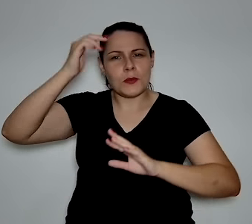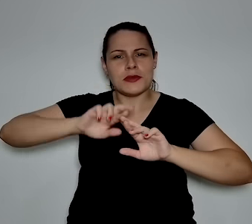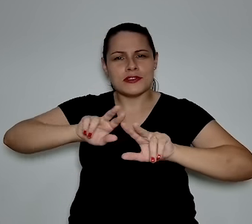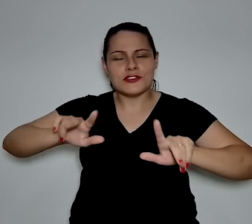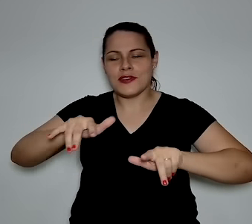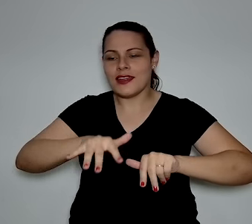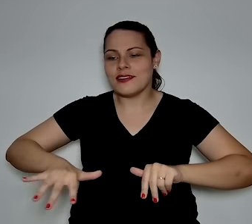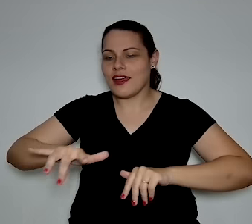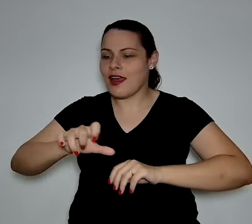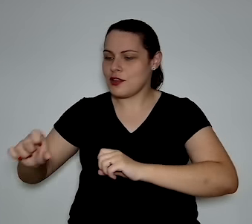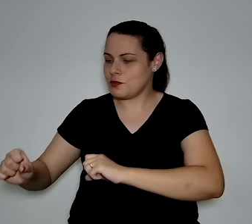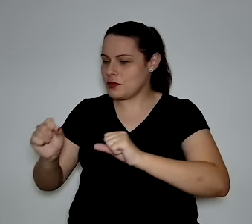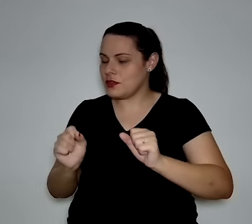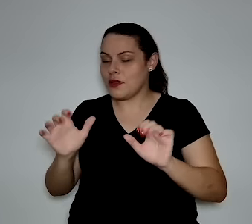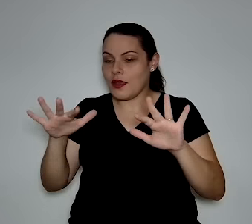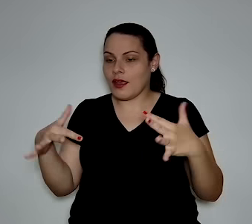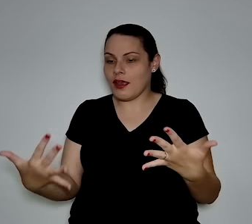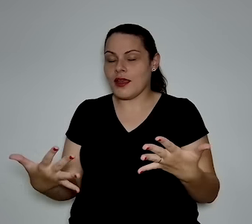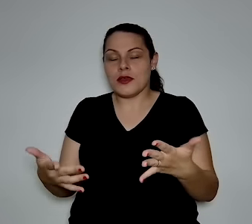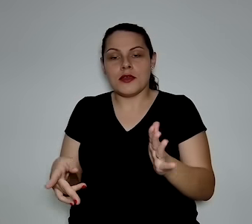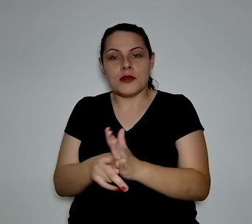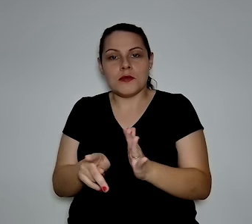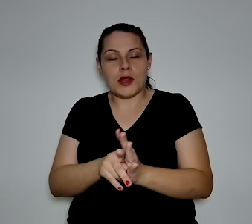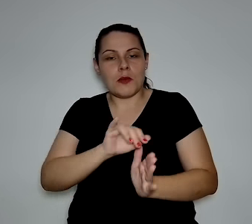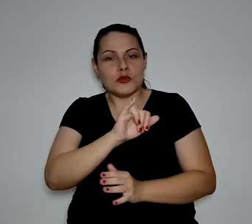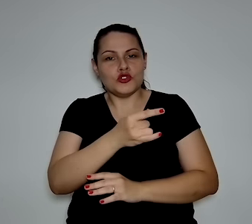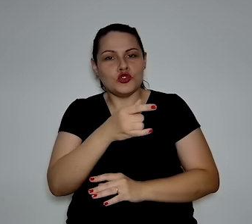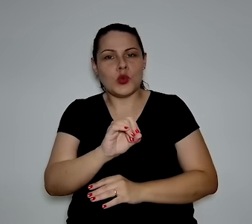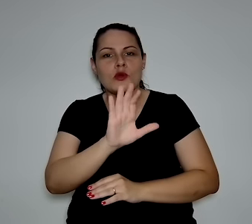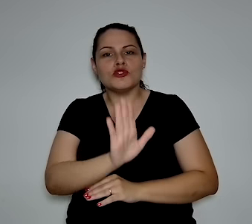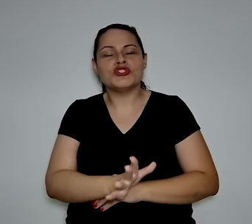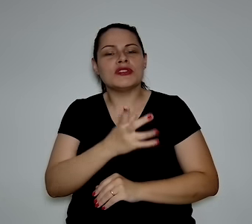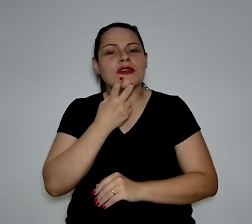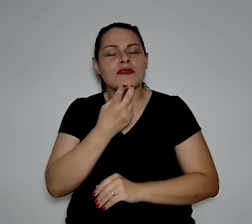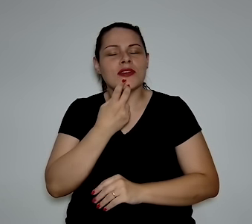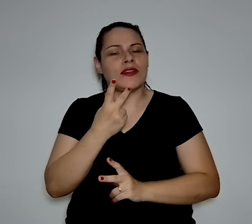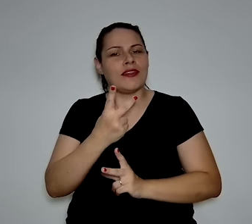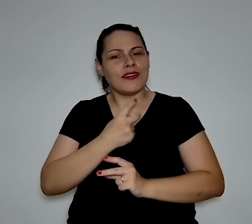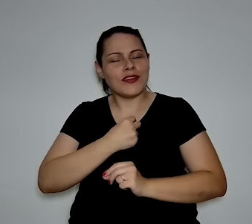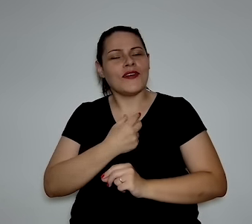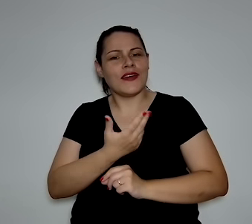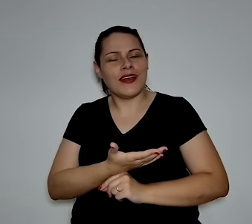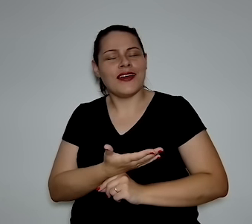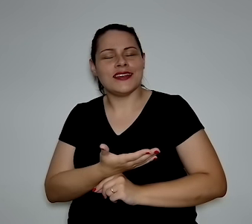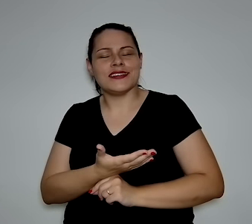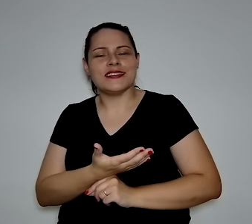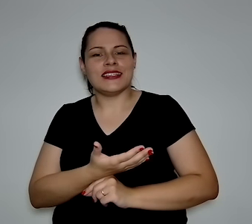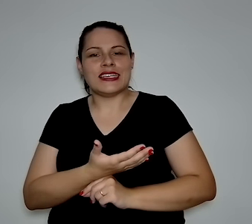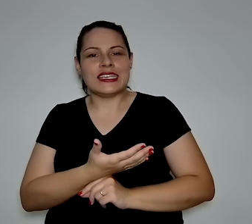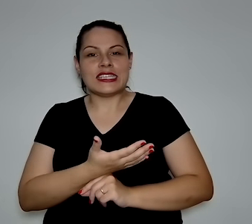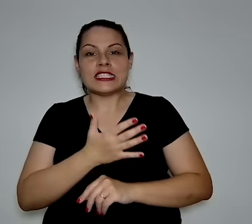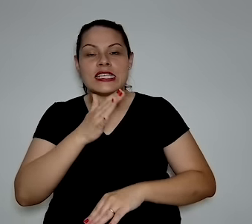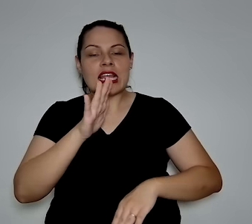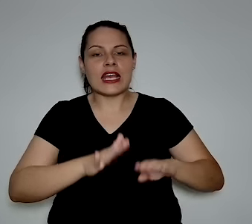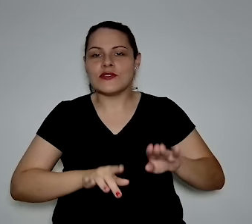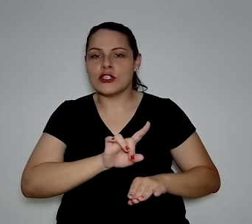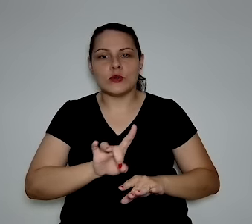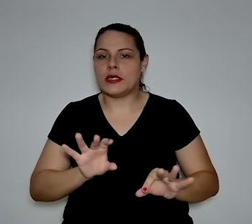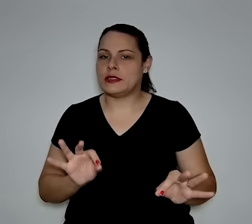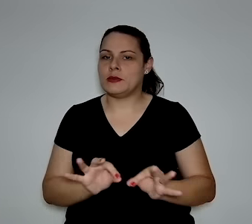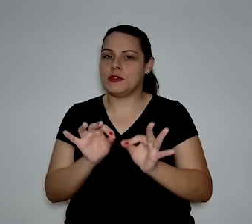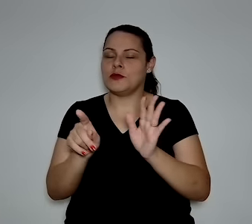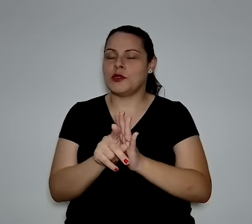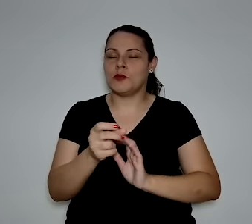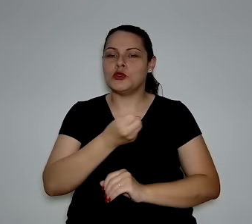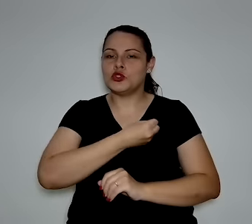a esse potencial, que, de repente, como o próprio João trouxe, né? Apesar de ter números que, às vezes, não são